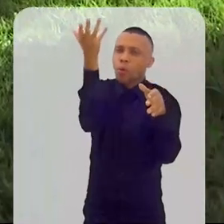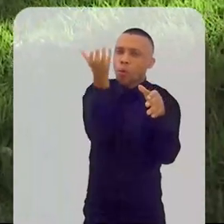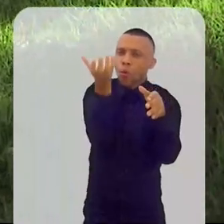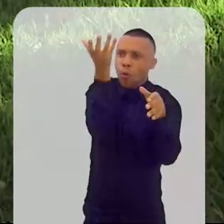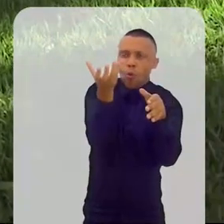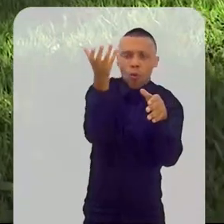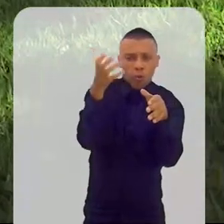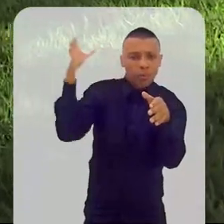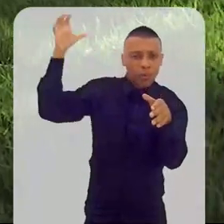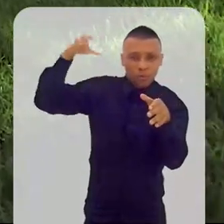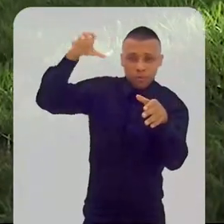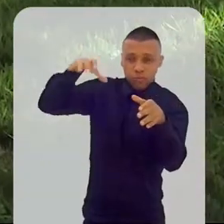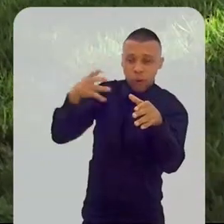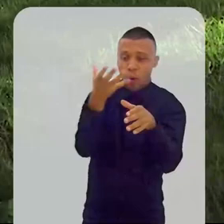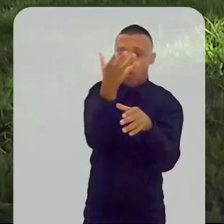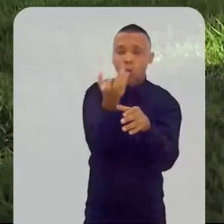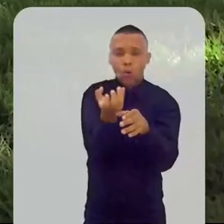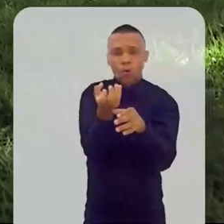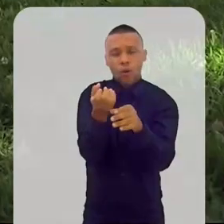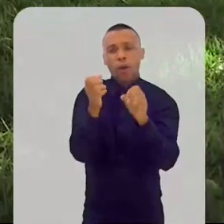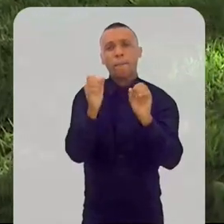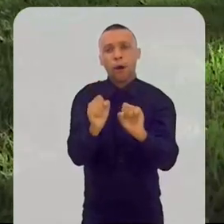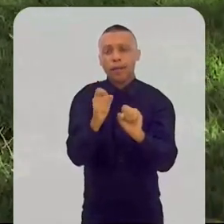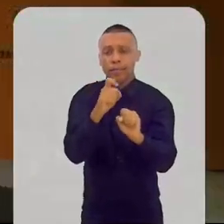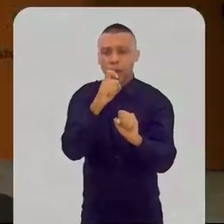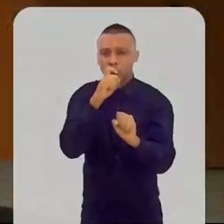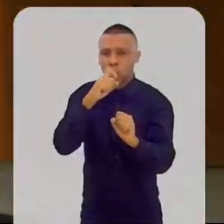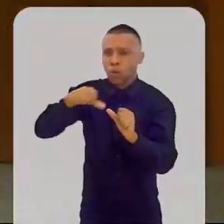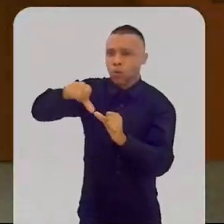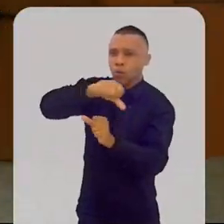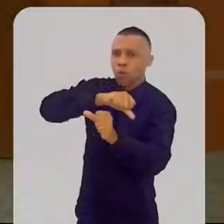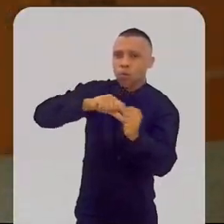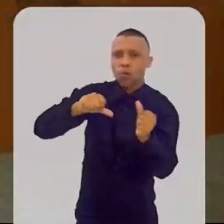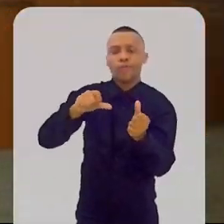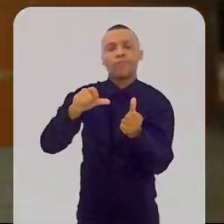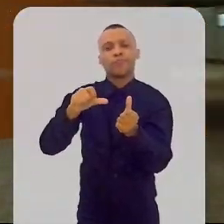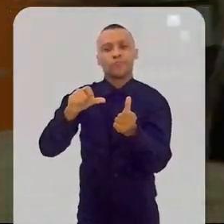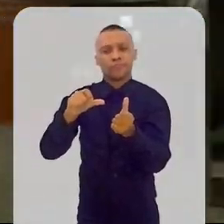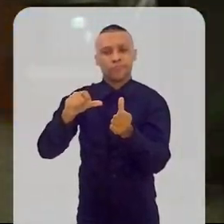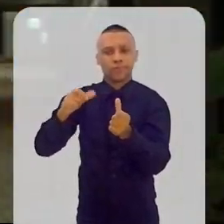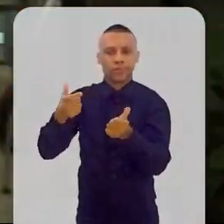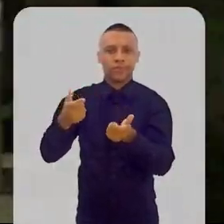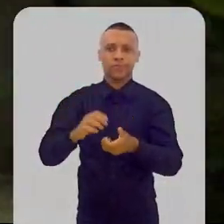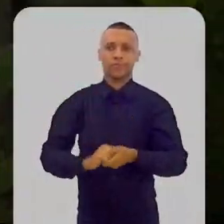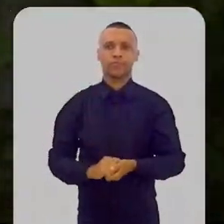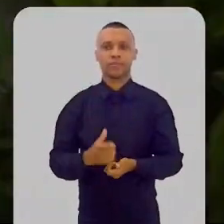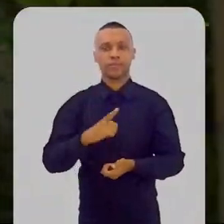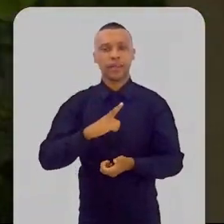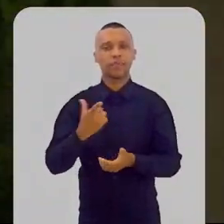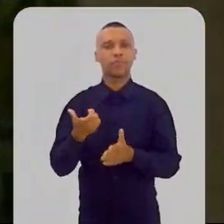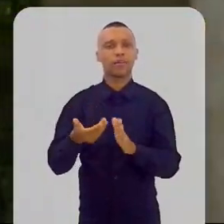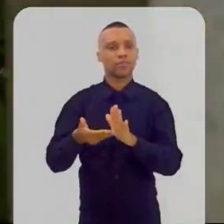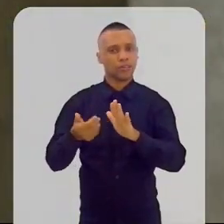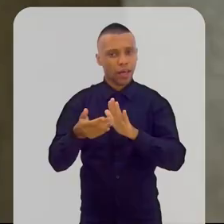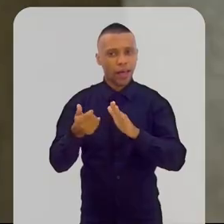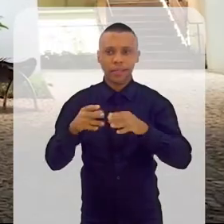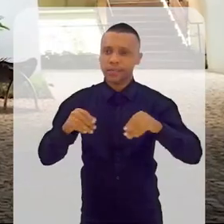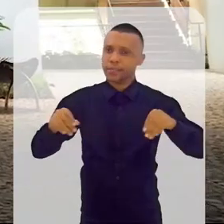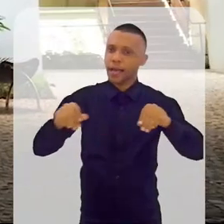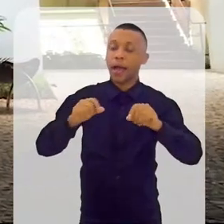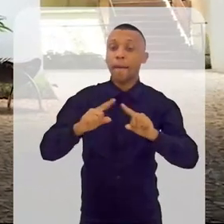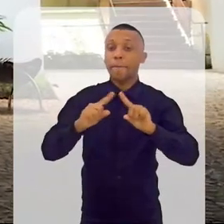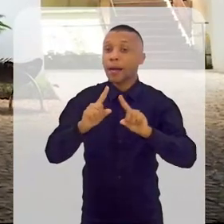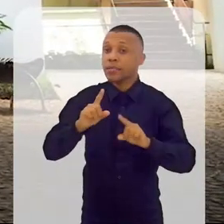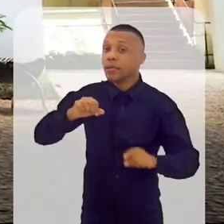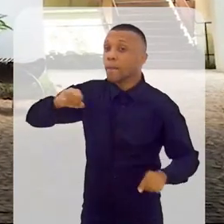implantação no terreno também foi importante, Porque não houve uma agressão, não houve uma retirada de terra, um corte de aterro, Mas